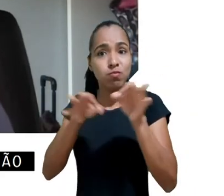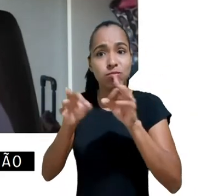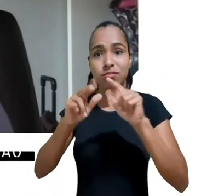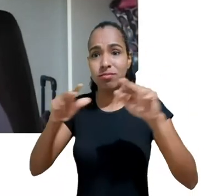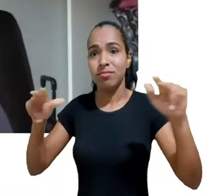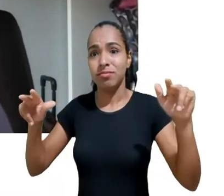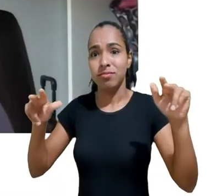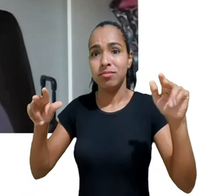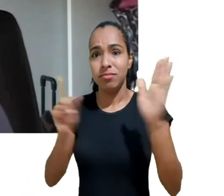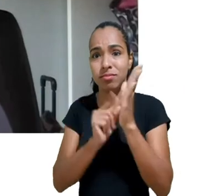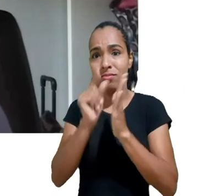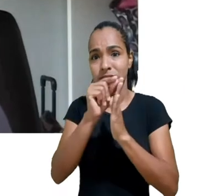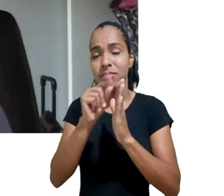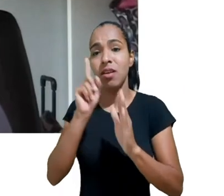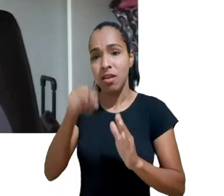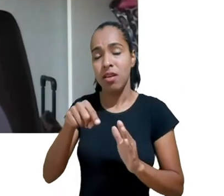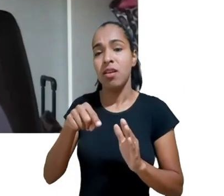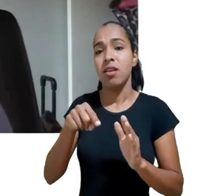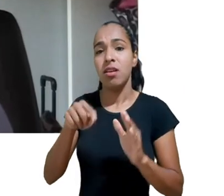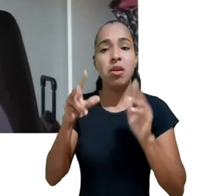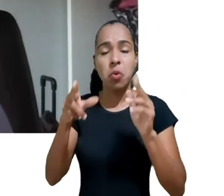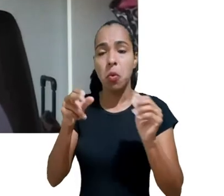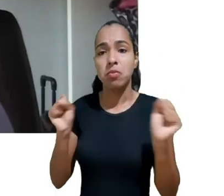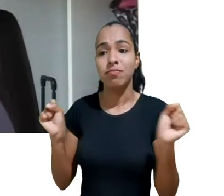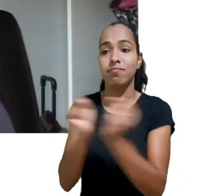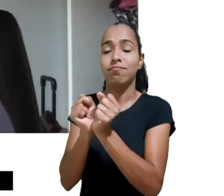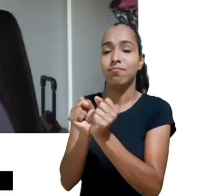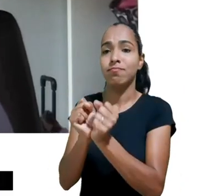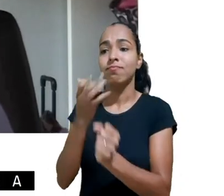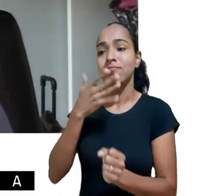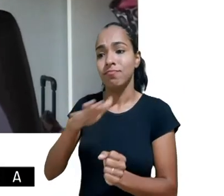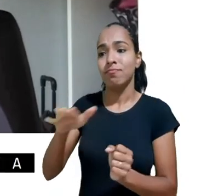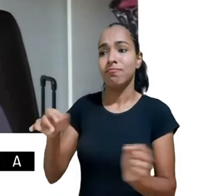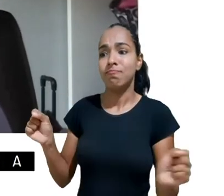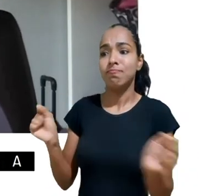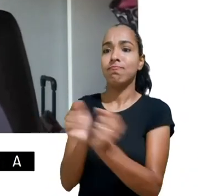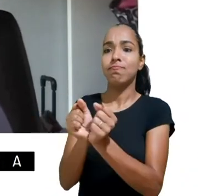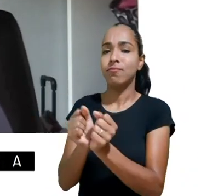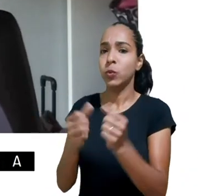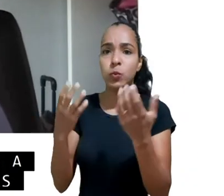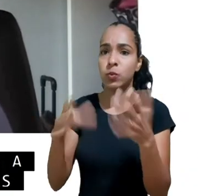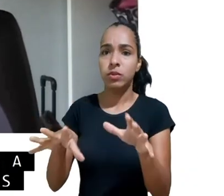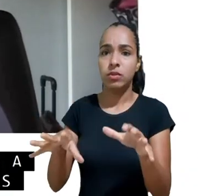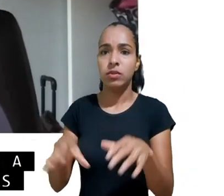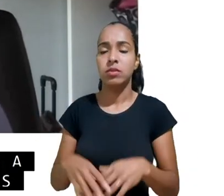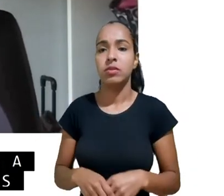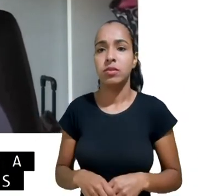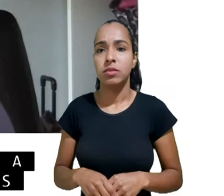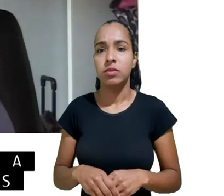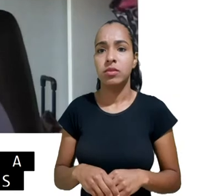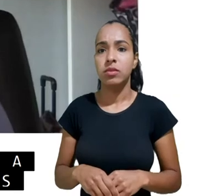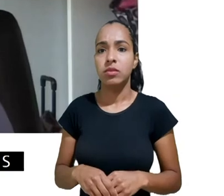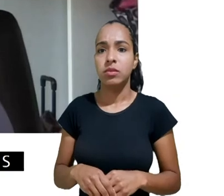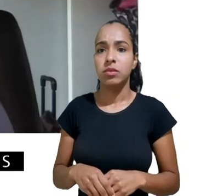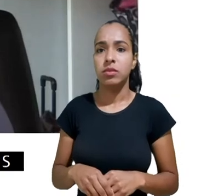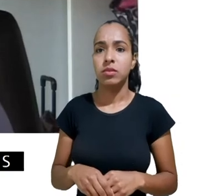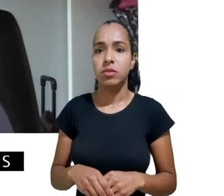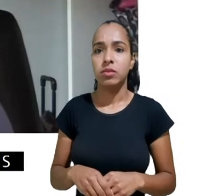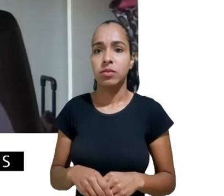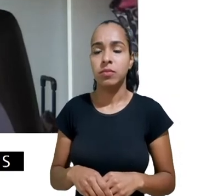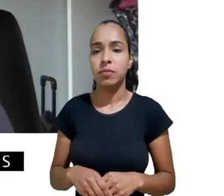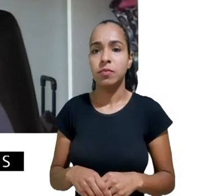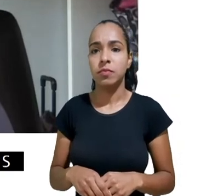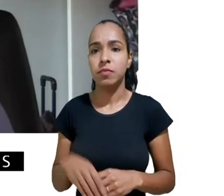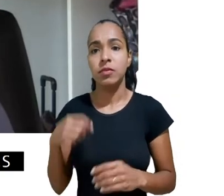e a gente não quer isso para as nossas crianças em massa muito menos com uma opacidade então a gente devia ter